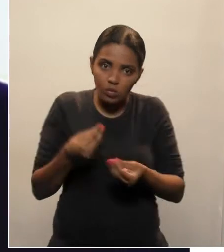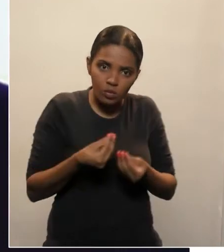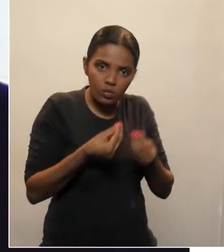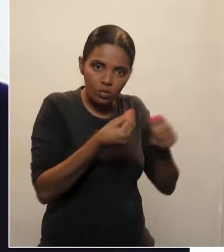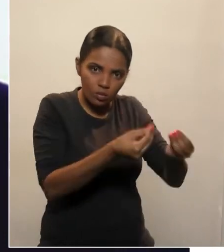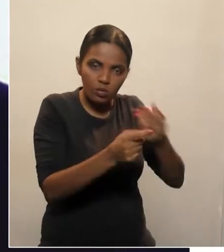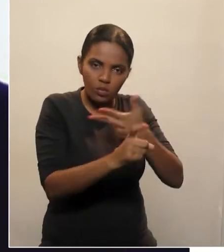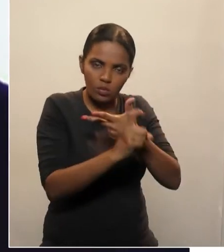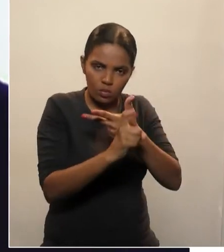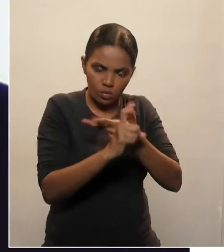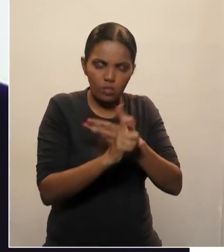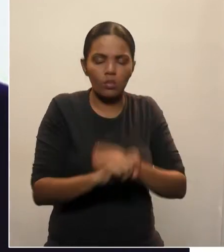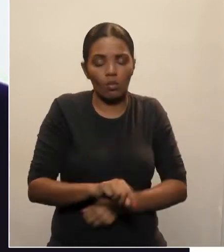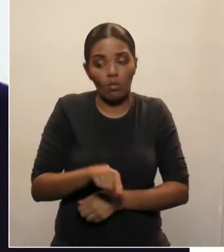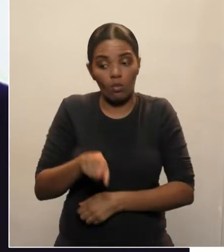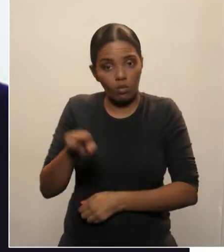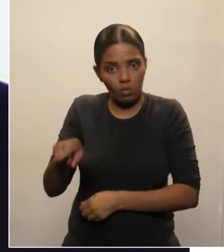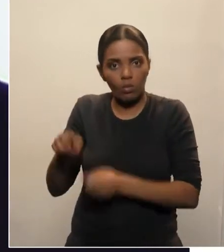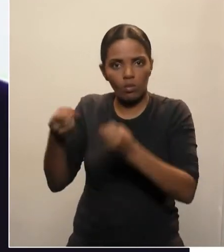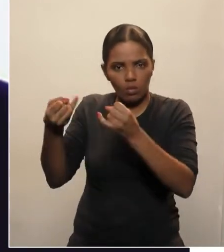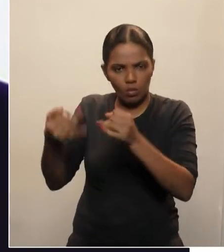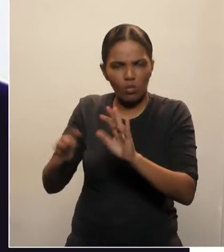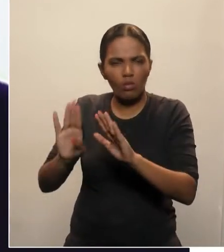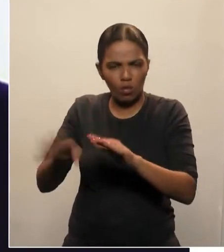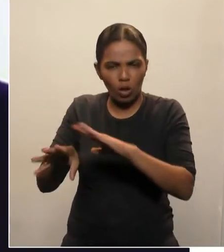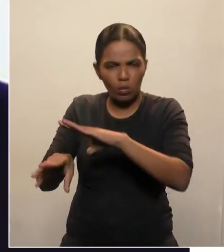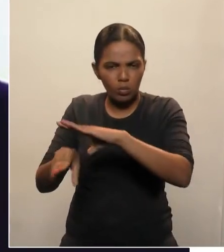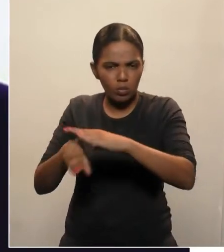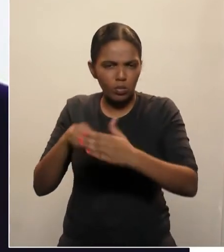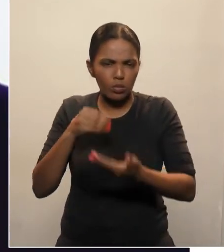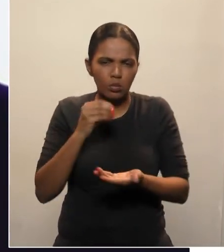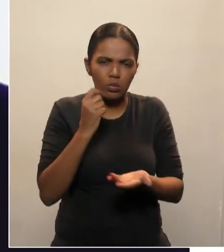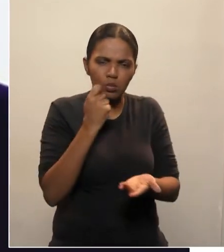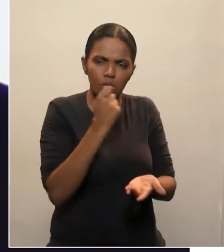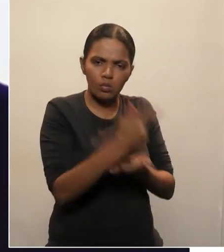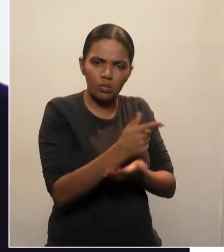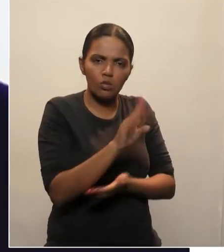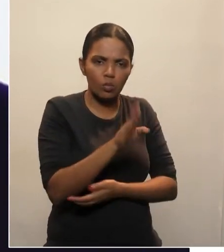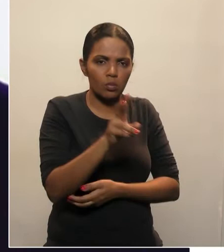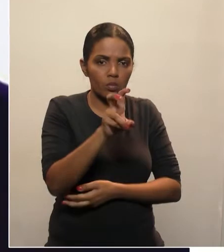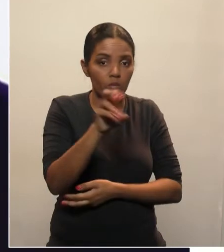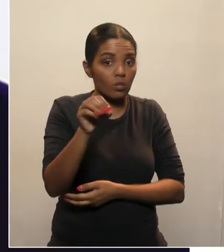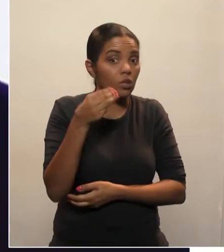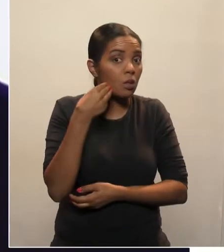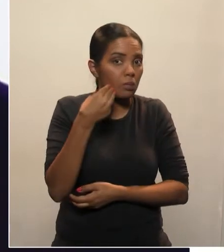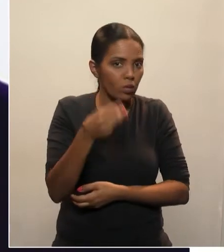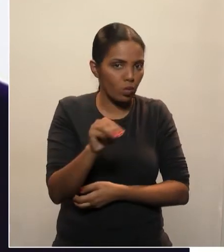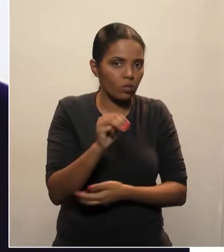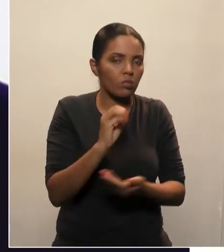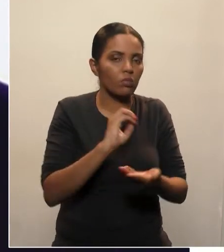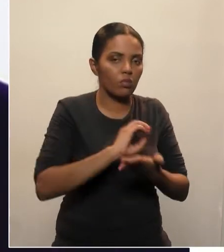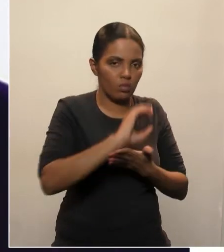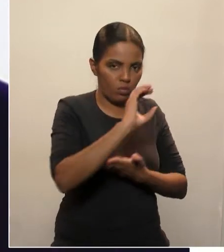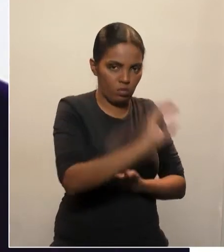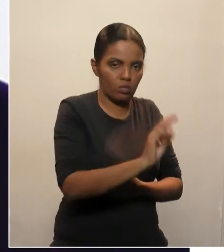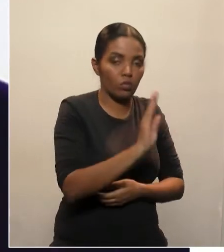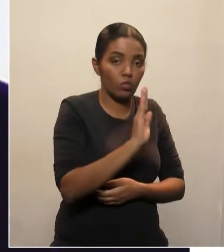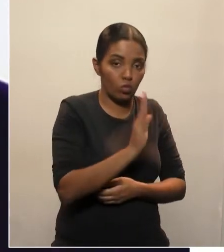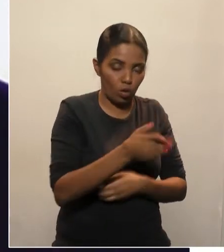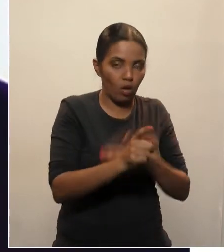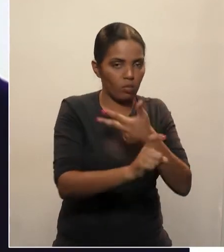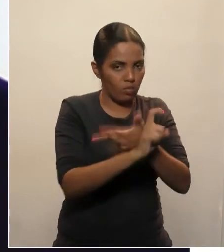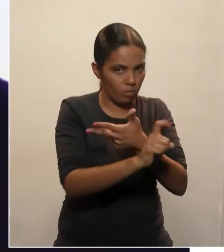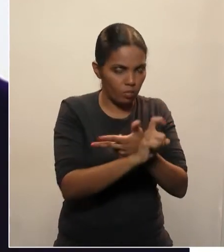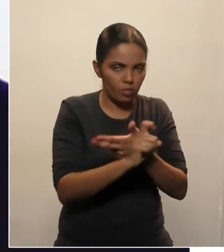Xisto já fez um repasse de algum valor, se não me engano são 50 milhões, mas disse a ele em relação ao tamanho dos fundos do Poder